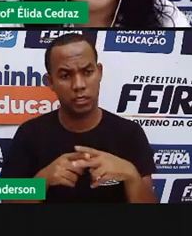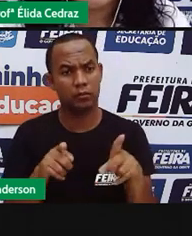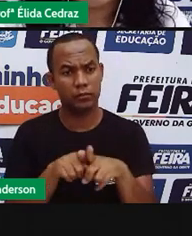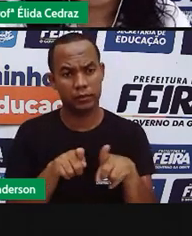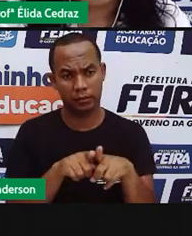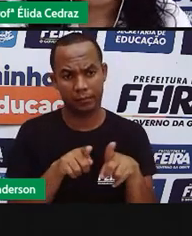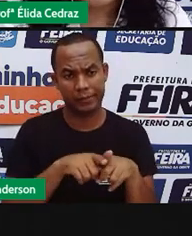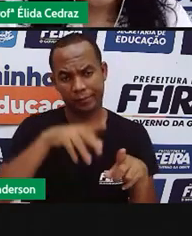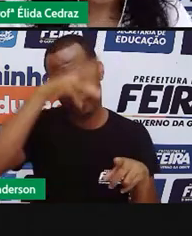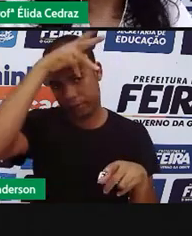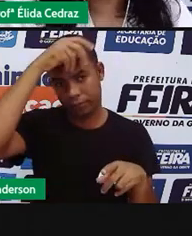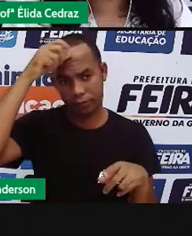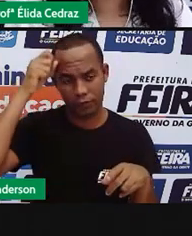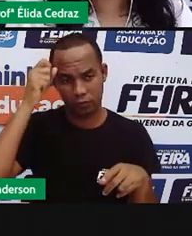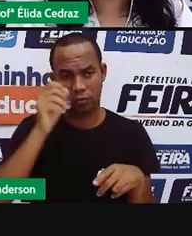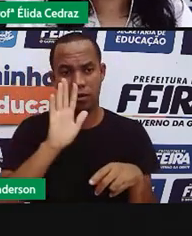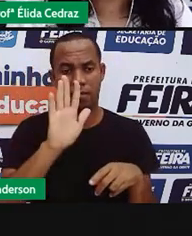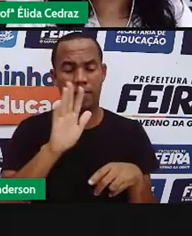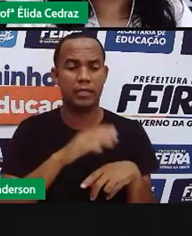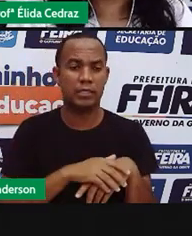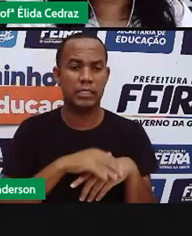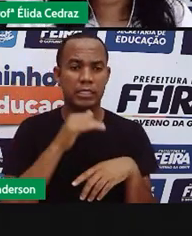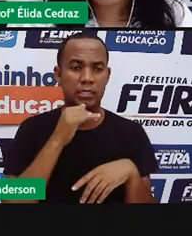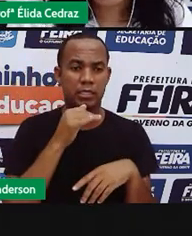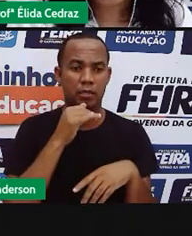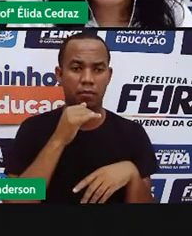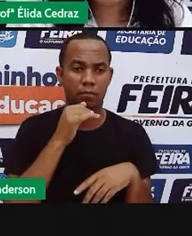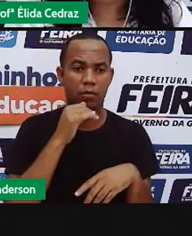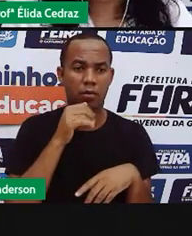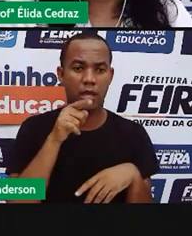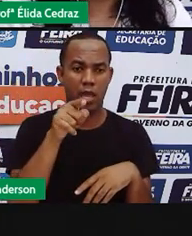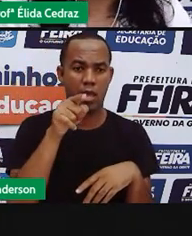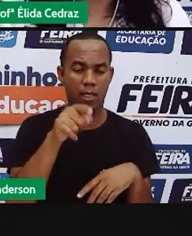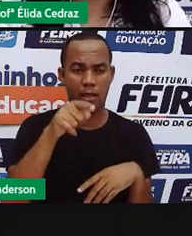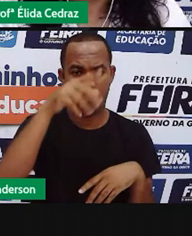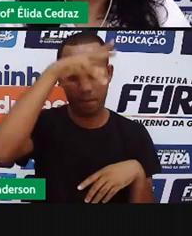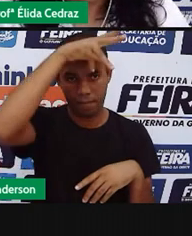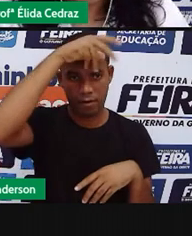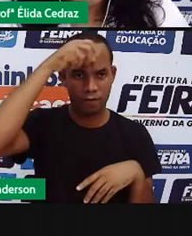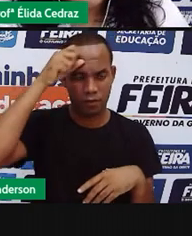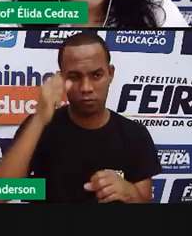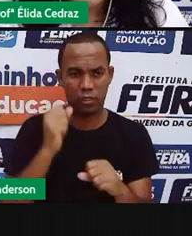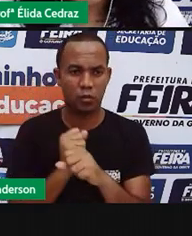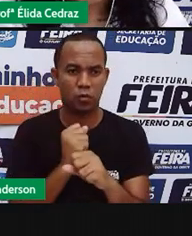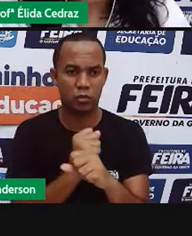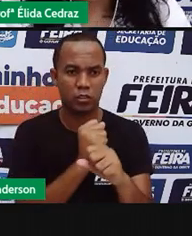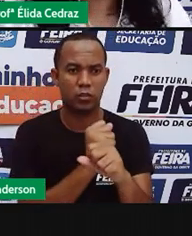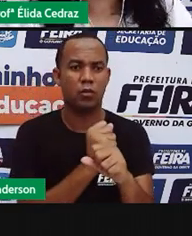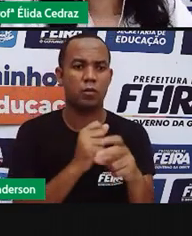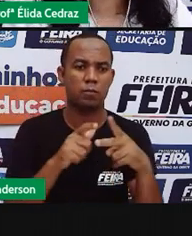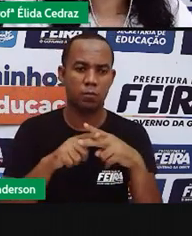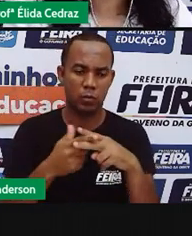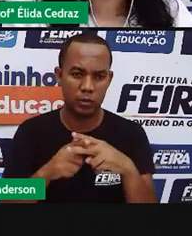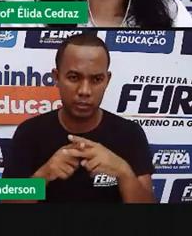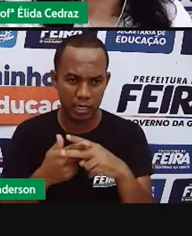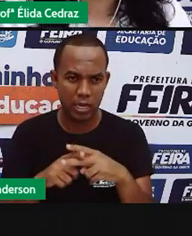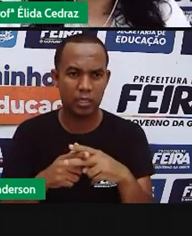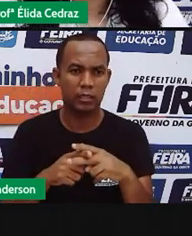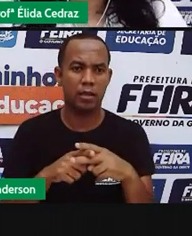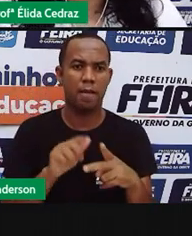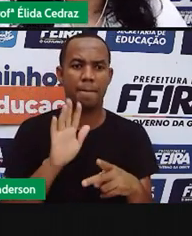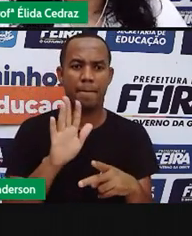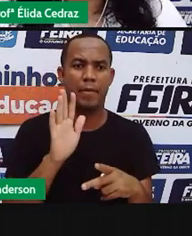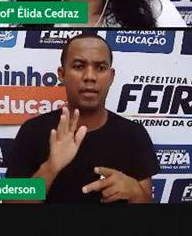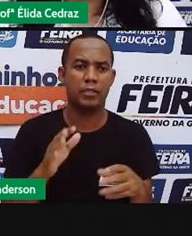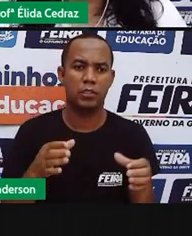prefeitura. Se a prefeitura constrói e conserta, e a população